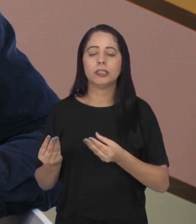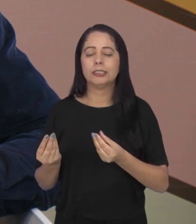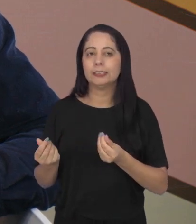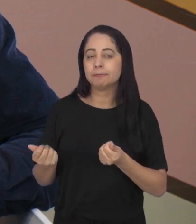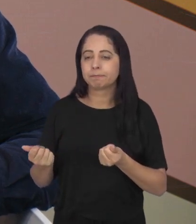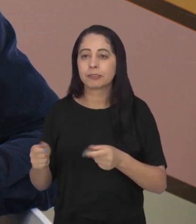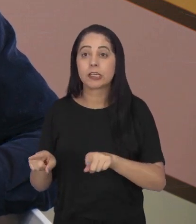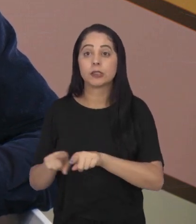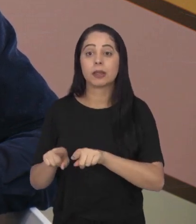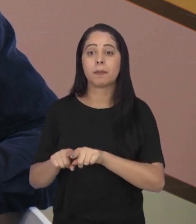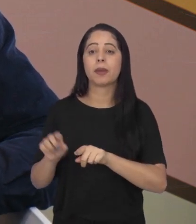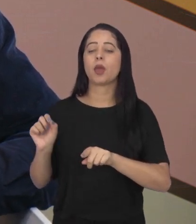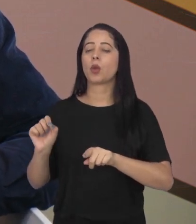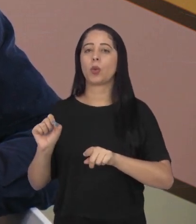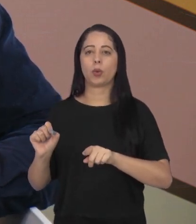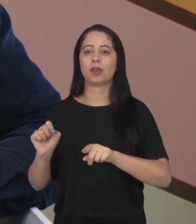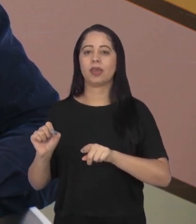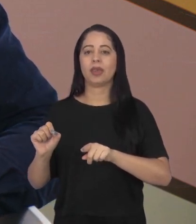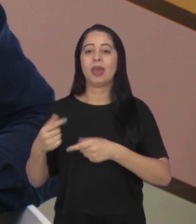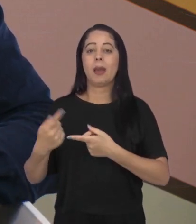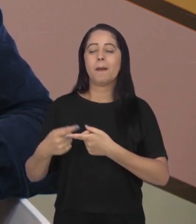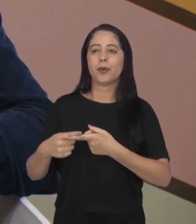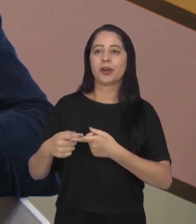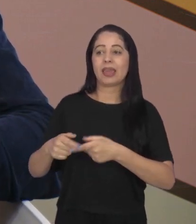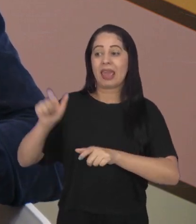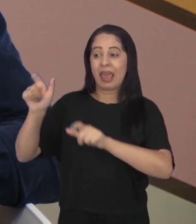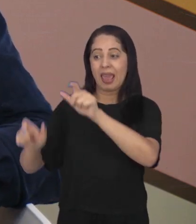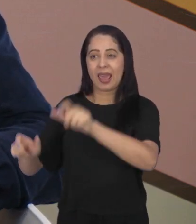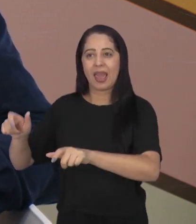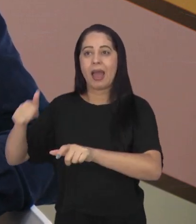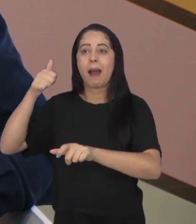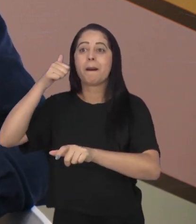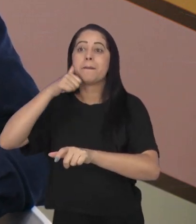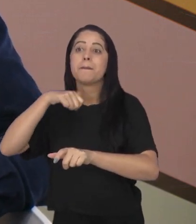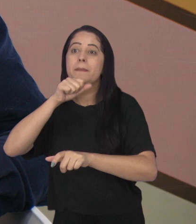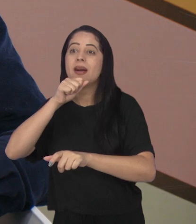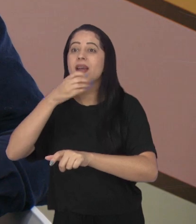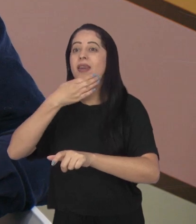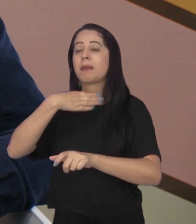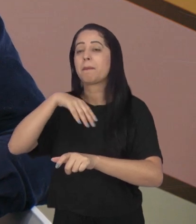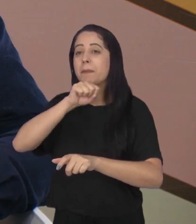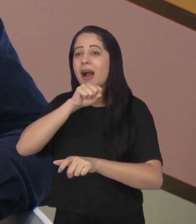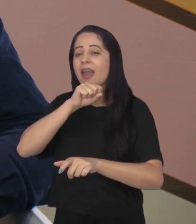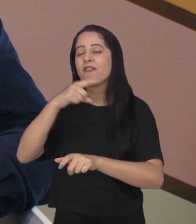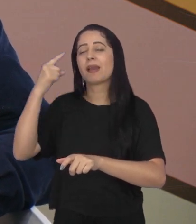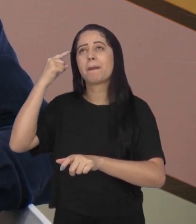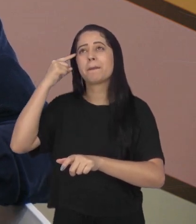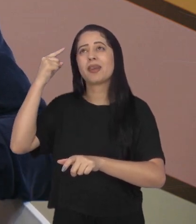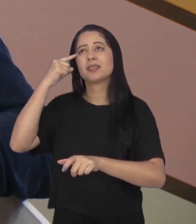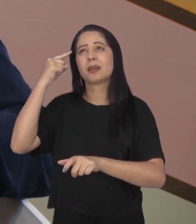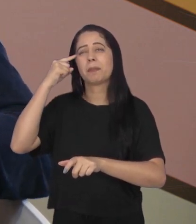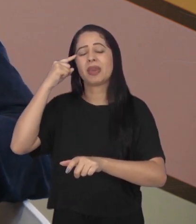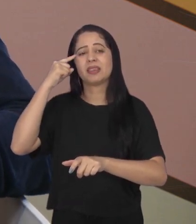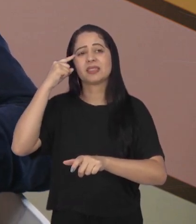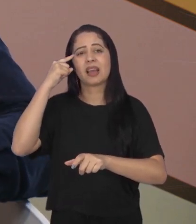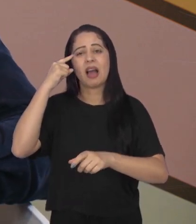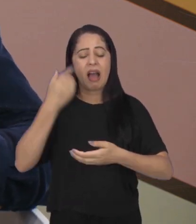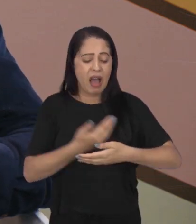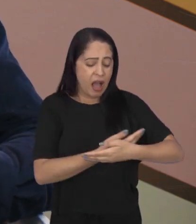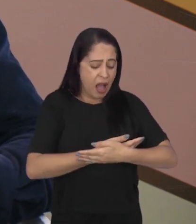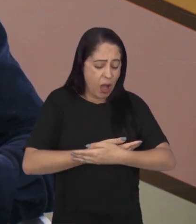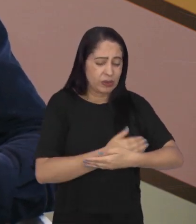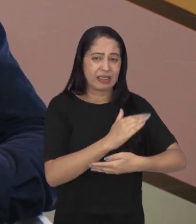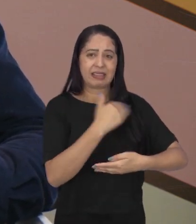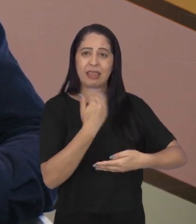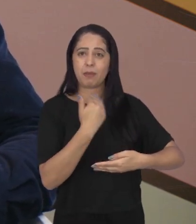aspecto de inverter o fluxo natural da vida. Se aparece um medo para um pai, que é um pai perder